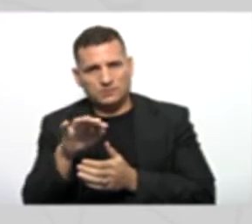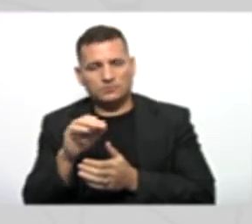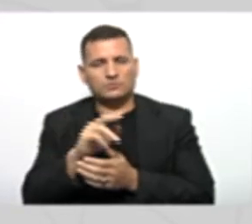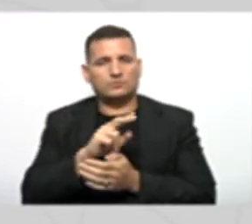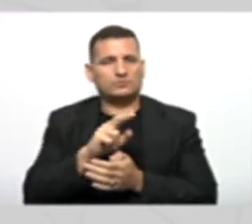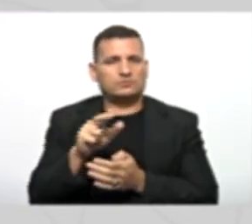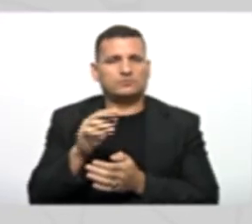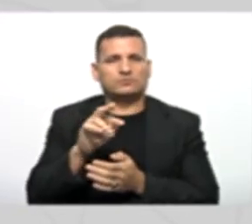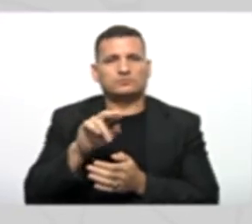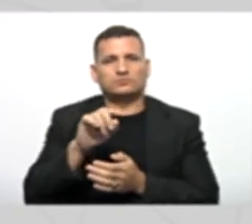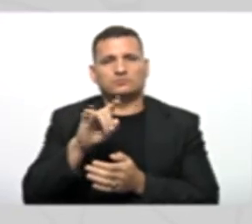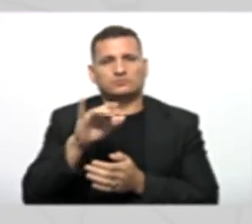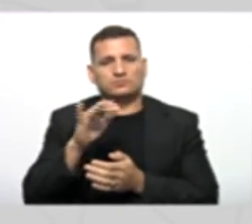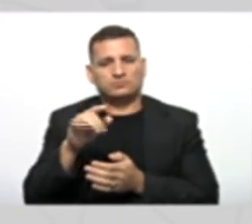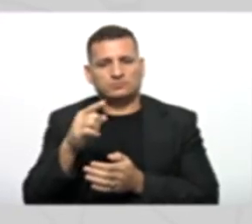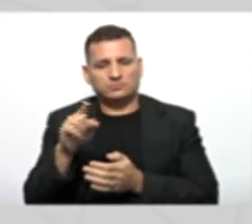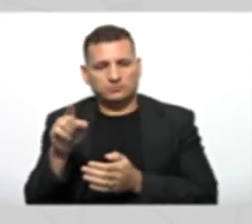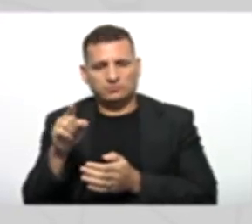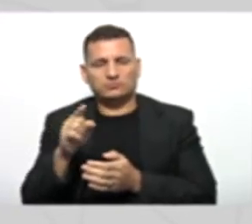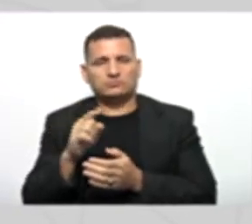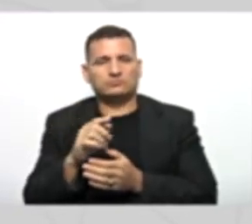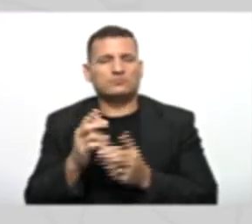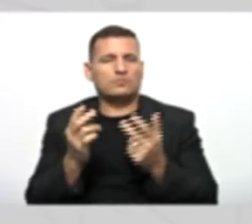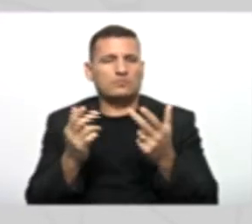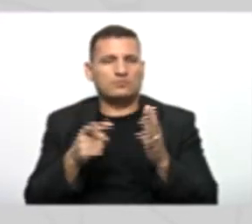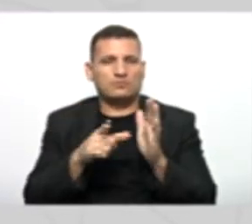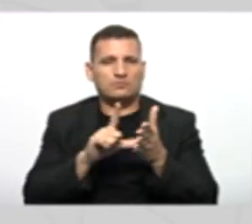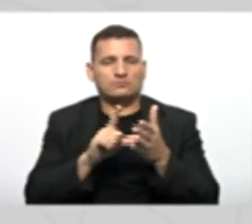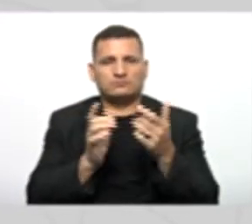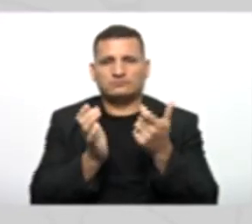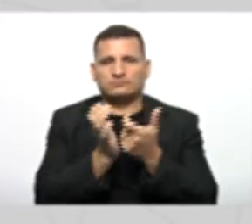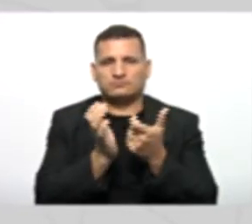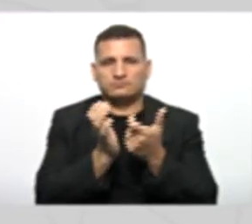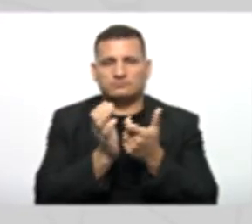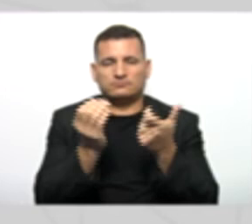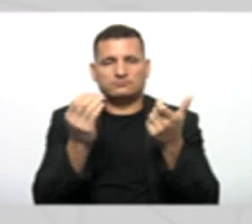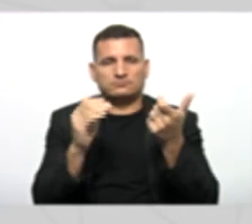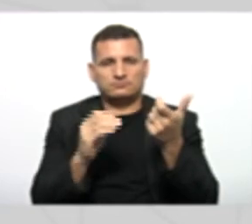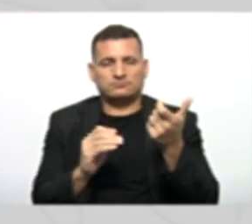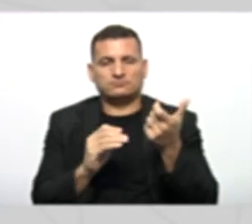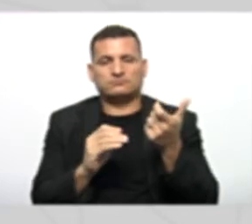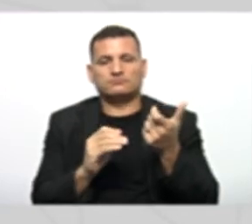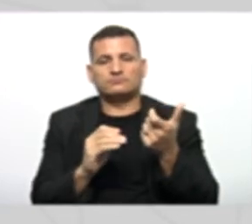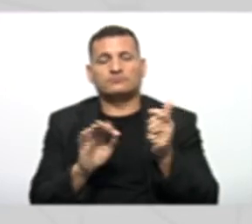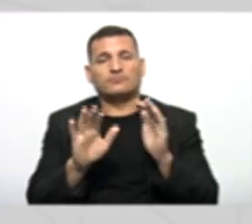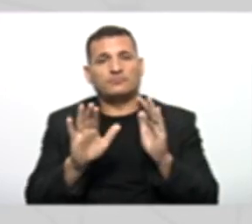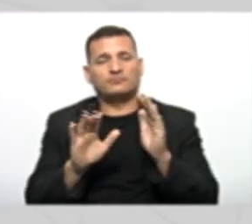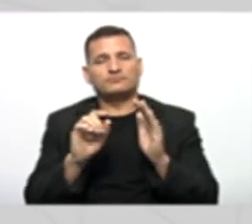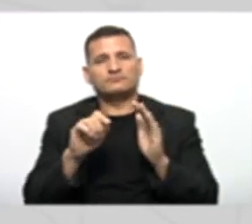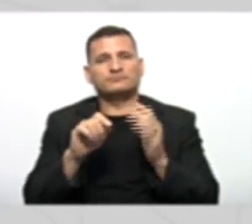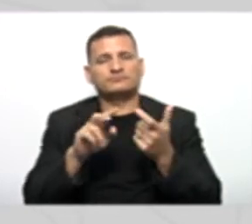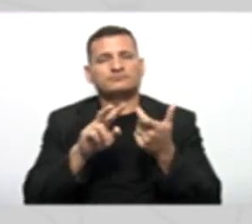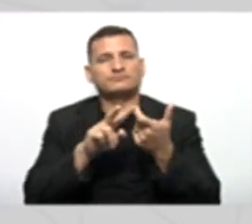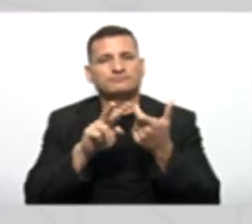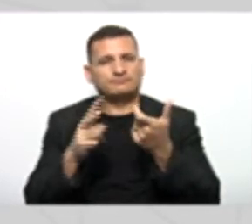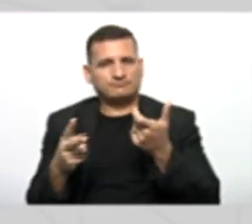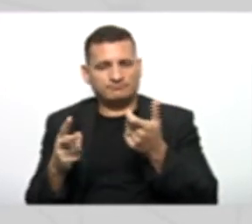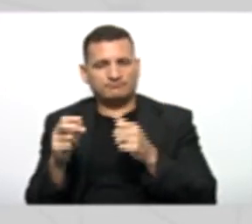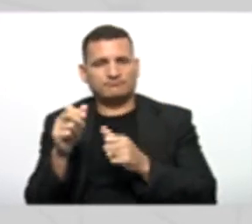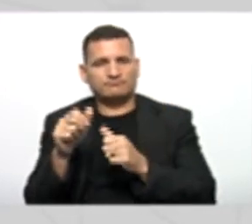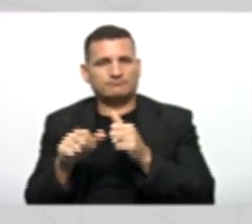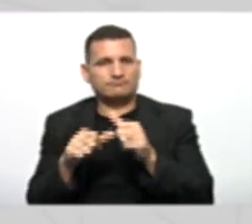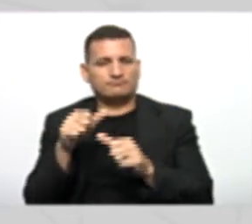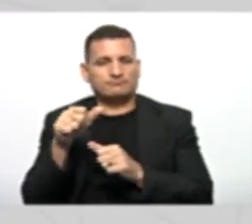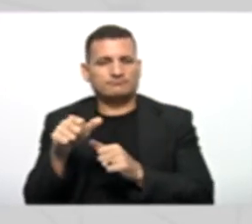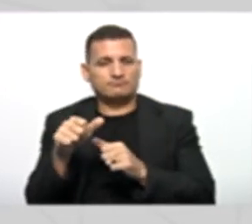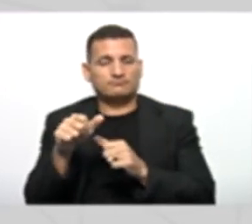criação De uma classe Que nós vimos Anteriormente Tá ok Mas aí eu falei Quando nós vamos Trabalhar com herança Nós não precisamos